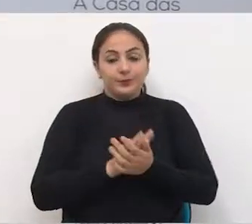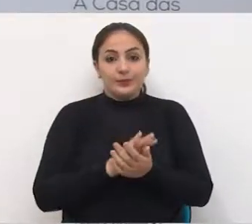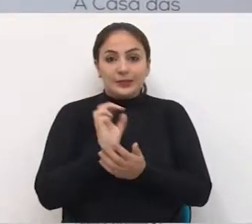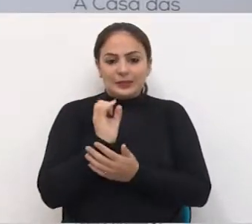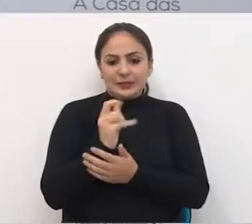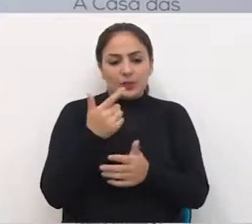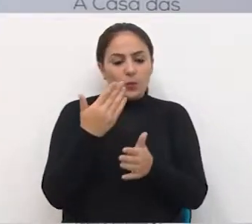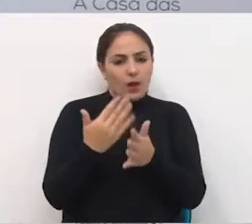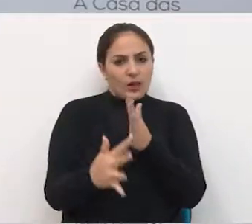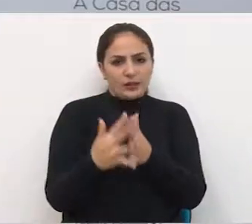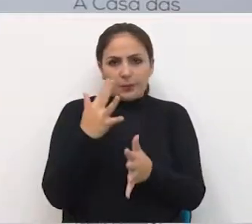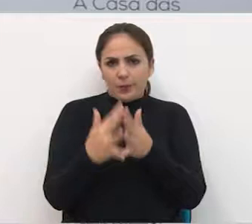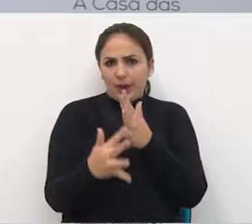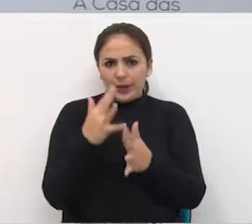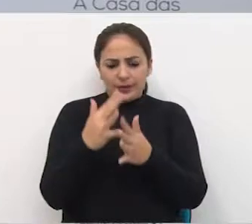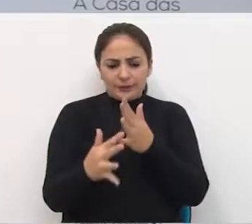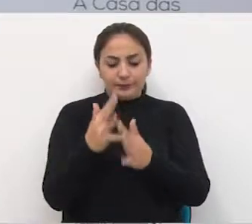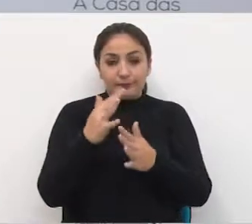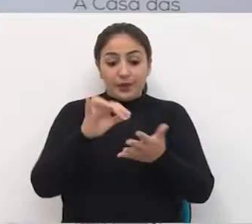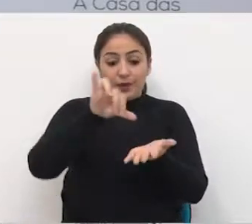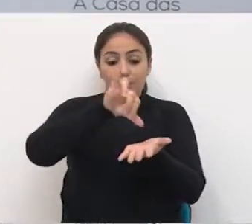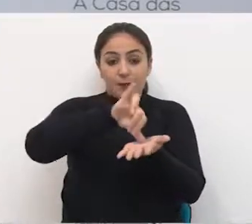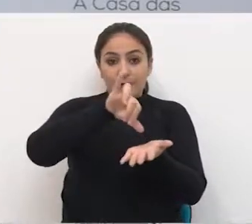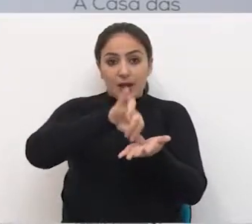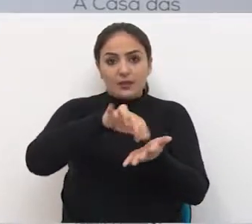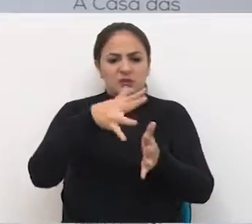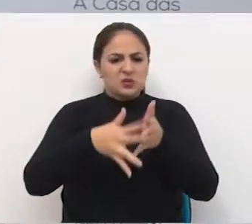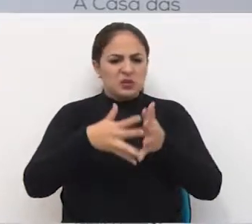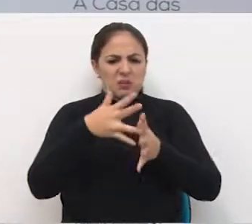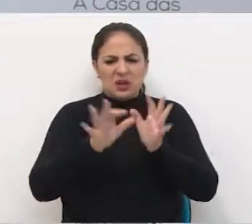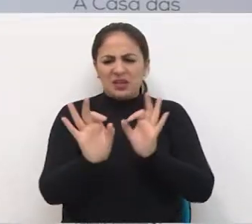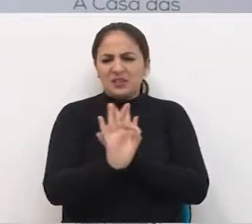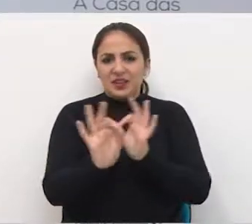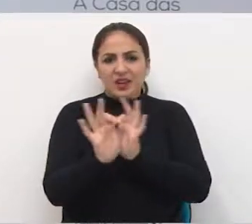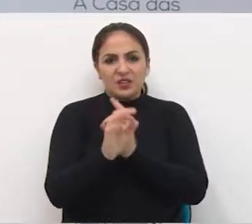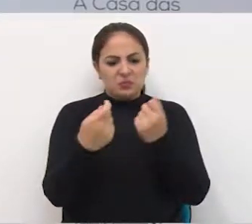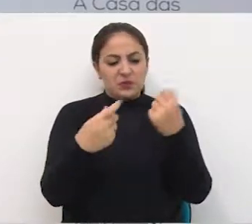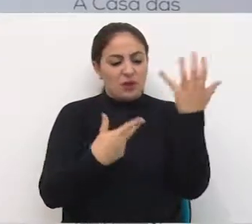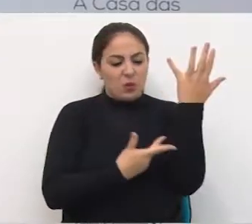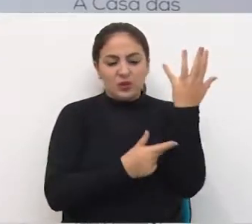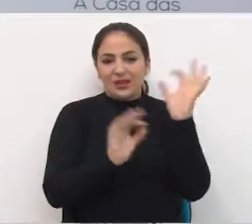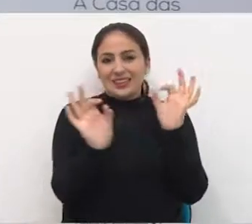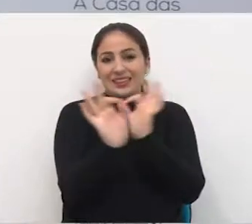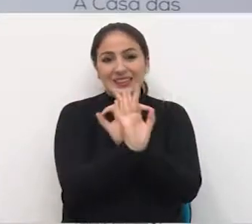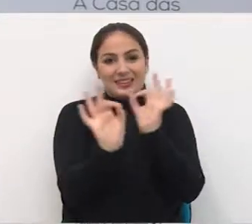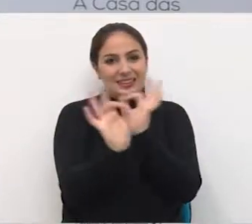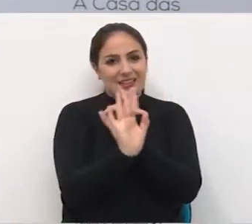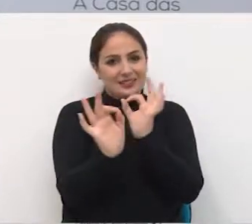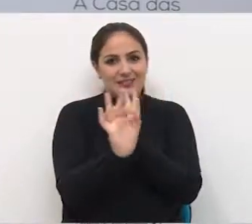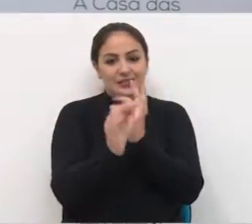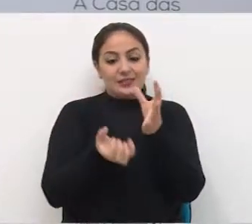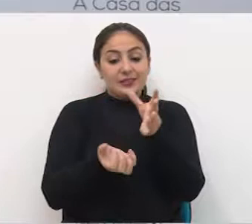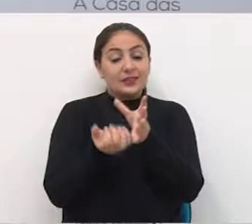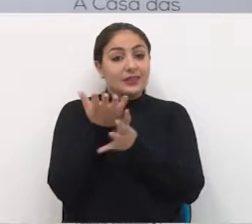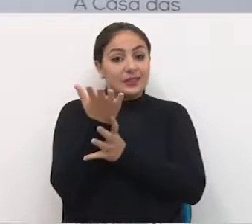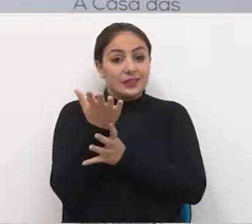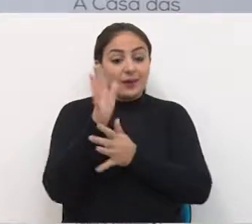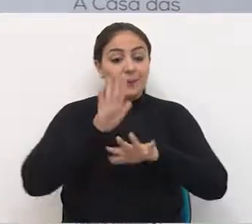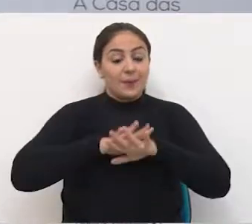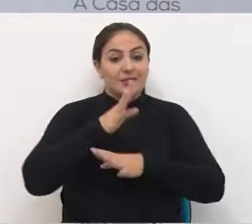onde não prejudica a praça, não prejudica as árvores, não precisa praticamente ir a nenhuma árvore. E cria